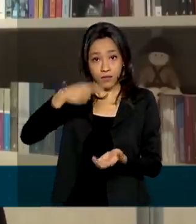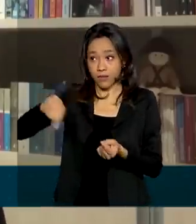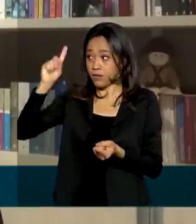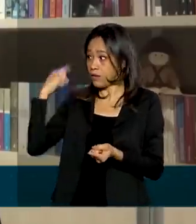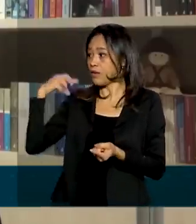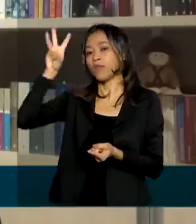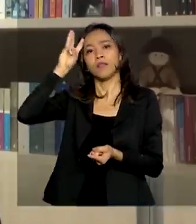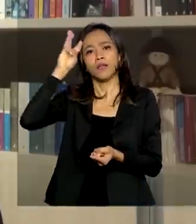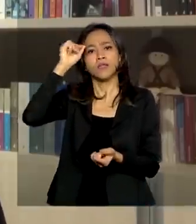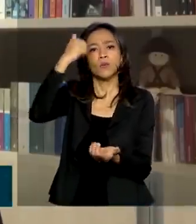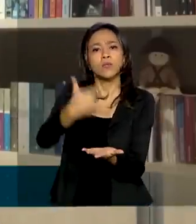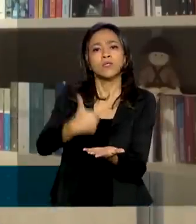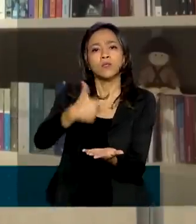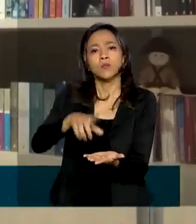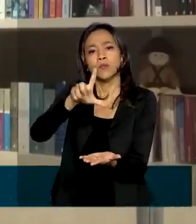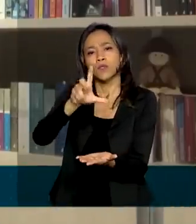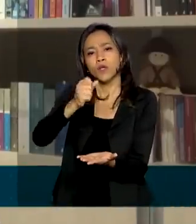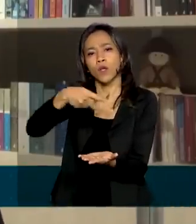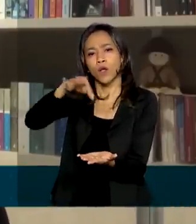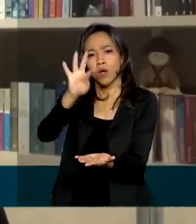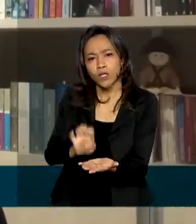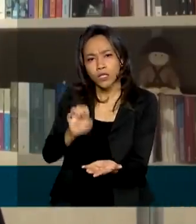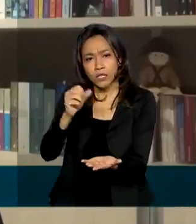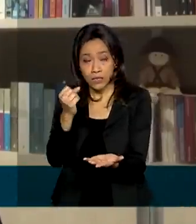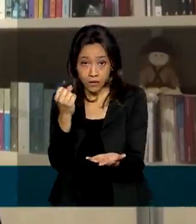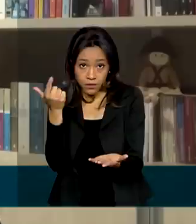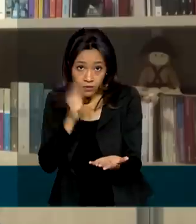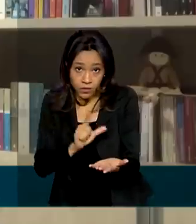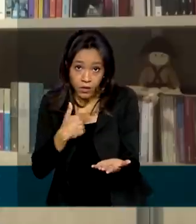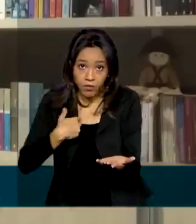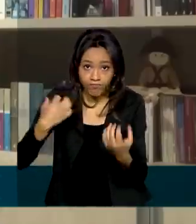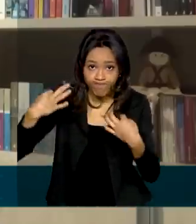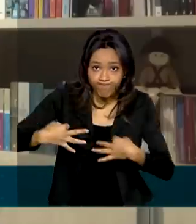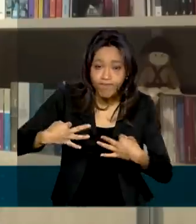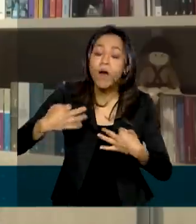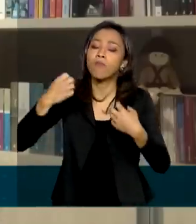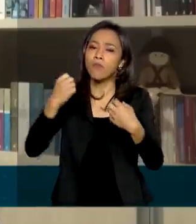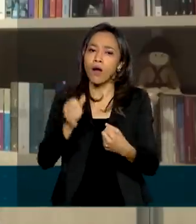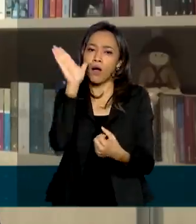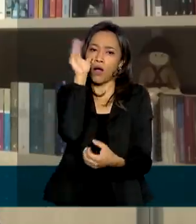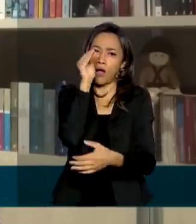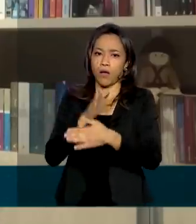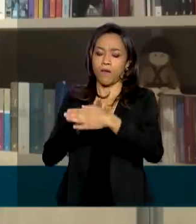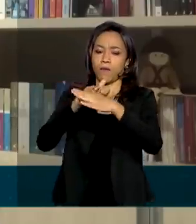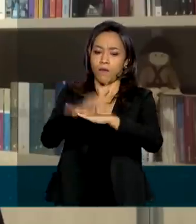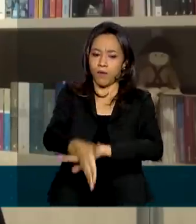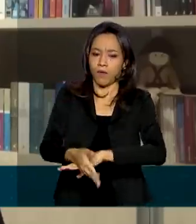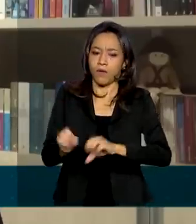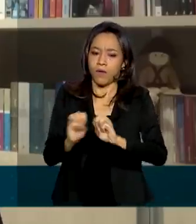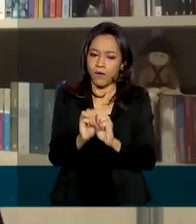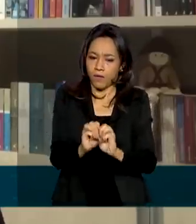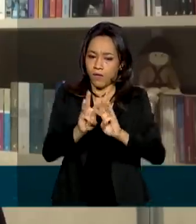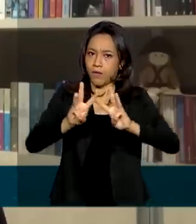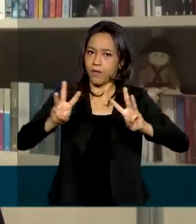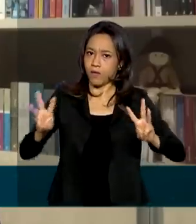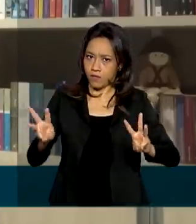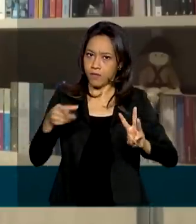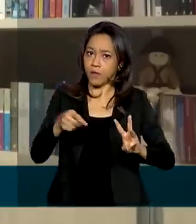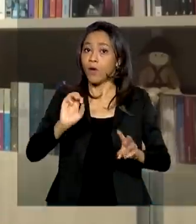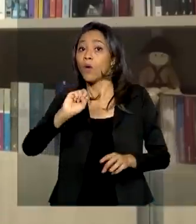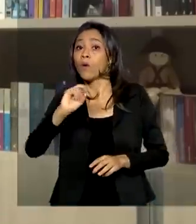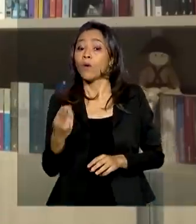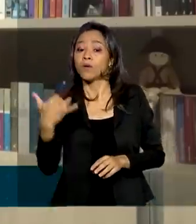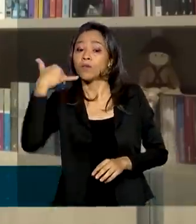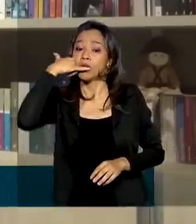pago o segundo lote. Para saber se recebeu, o contribuinte pode fazer a consulta por meio da página da Receita na internet ou